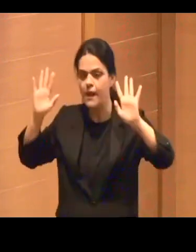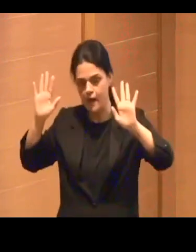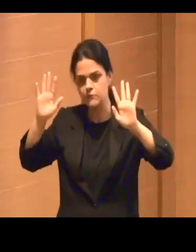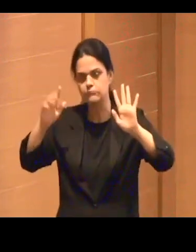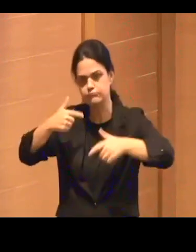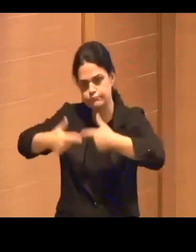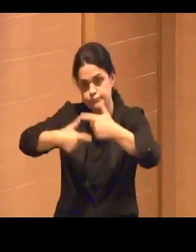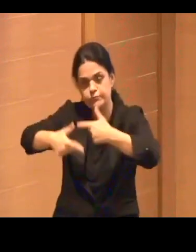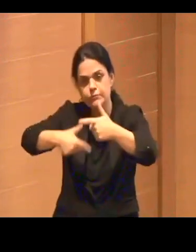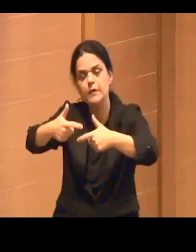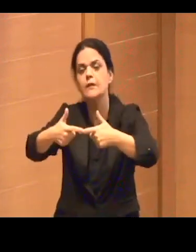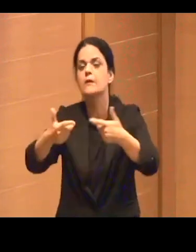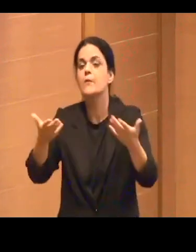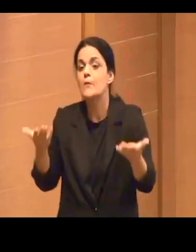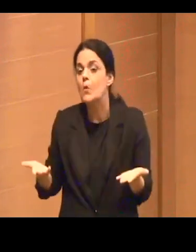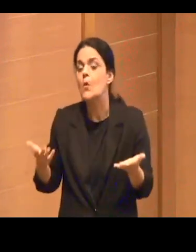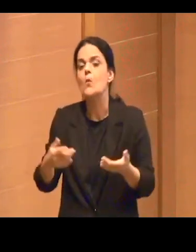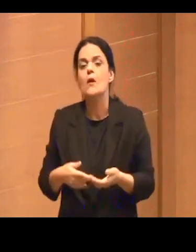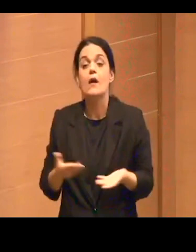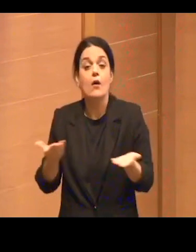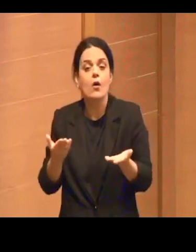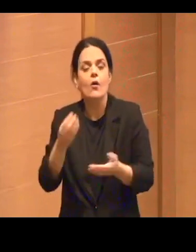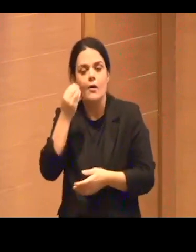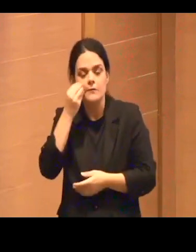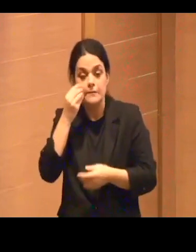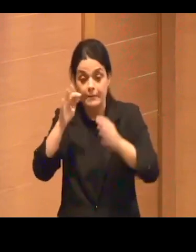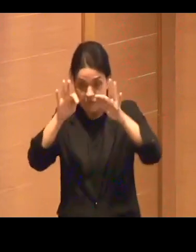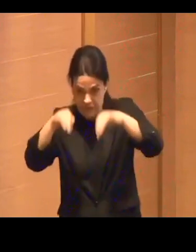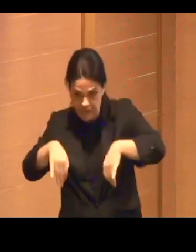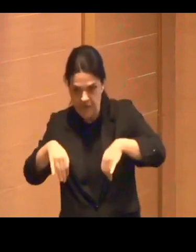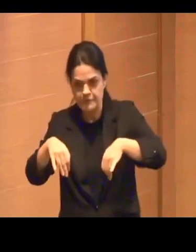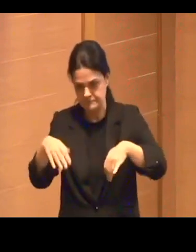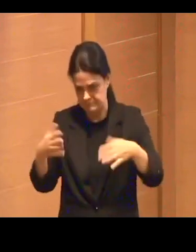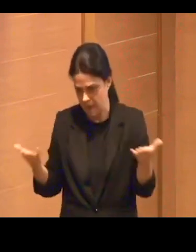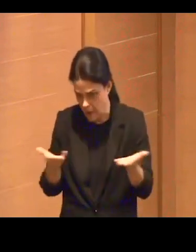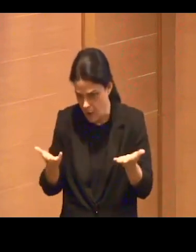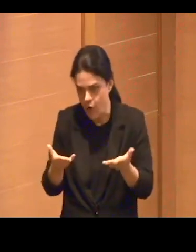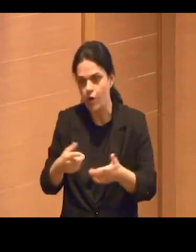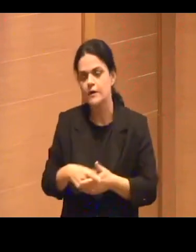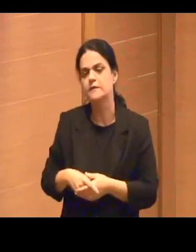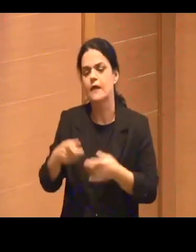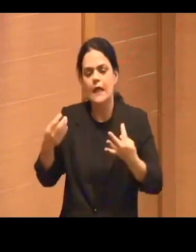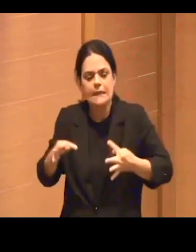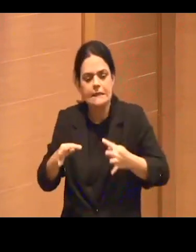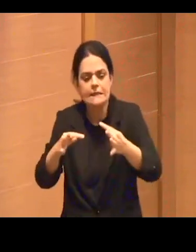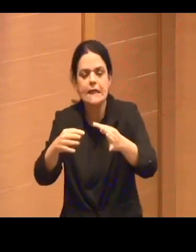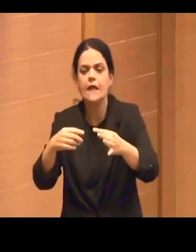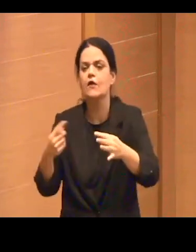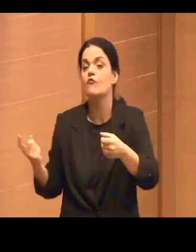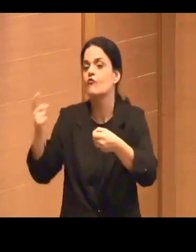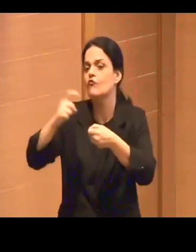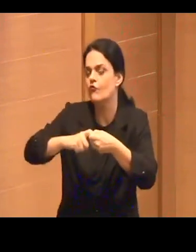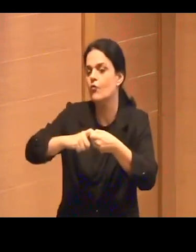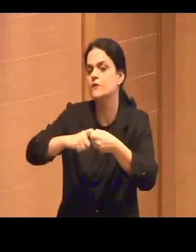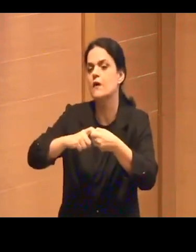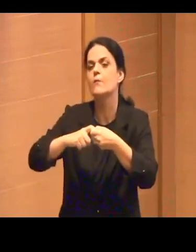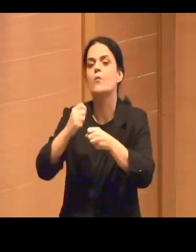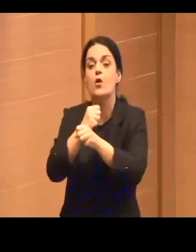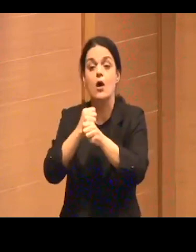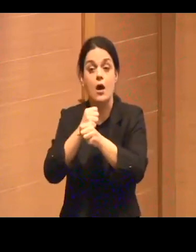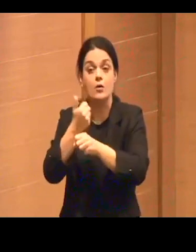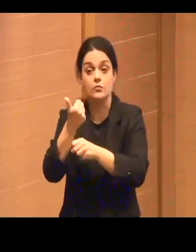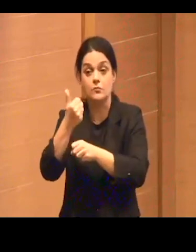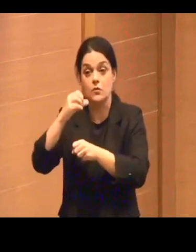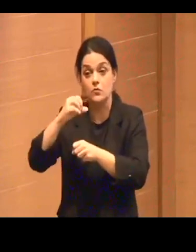encerrando definitivamente, o que nós precisamos pensar? Que essas tecnologias, voltamos a 94, quando eu